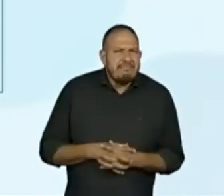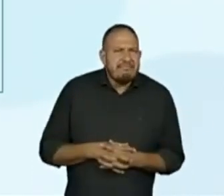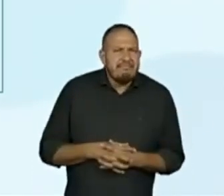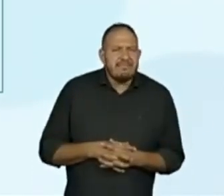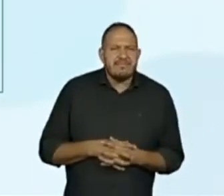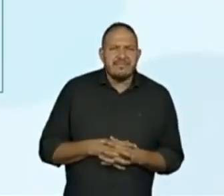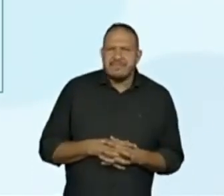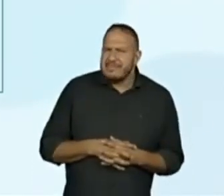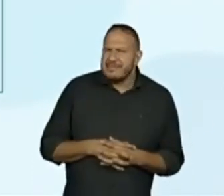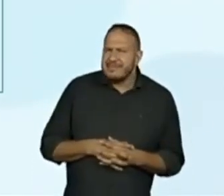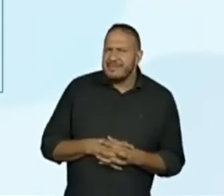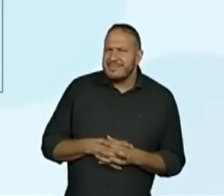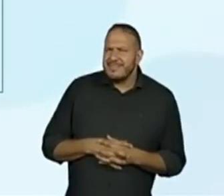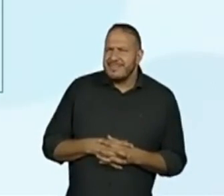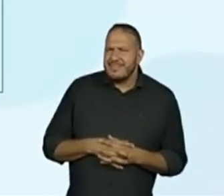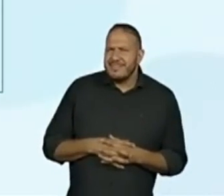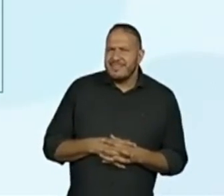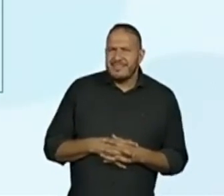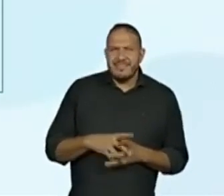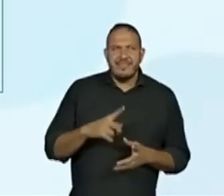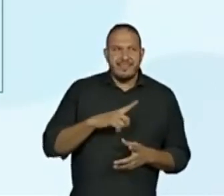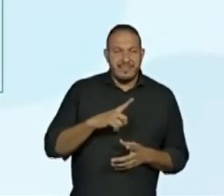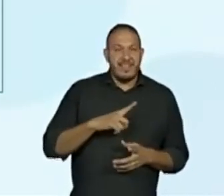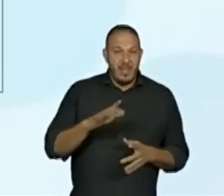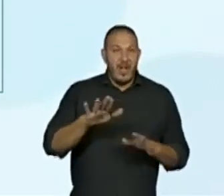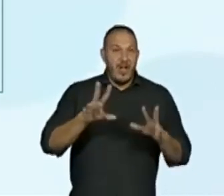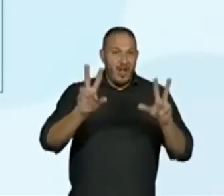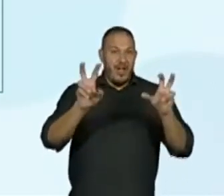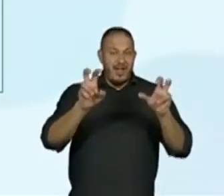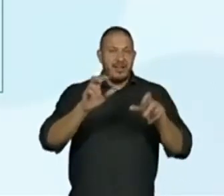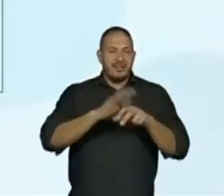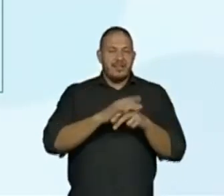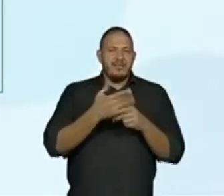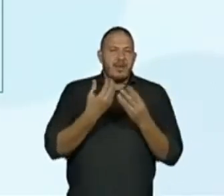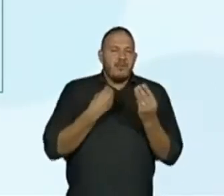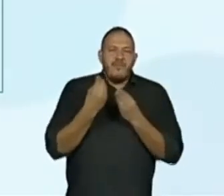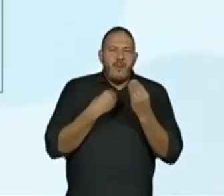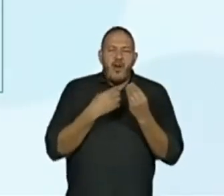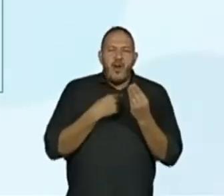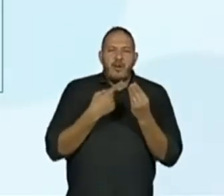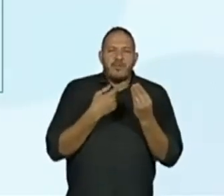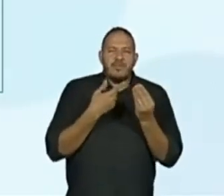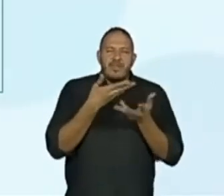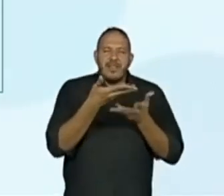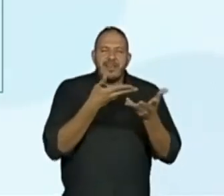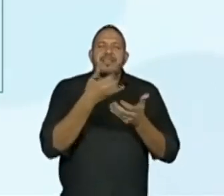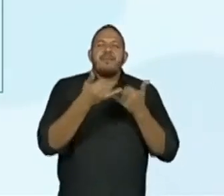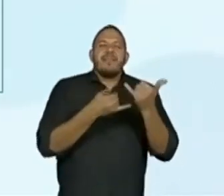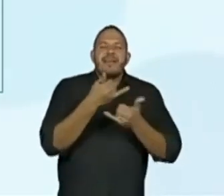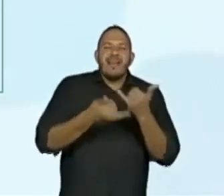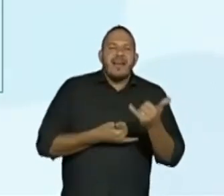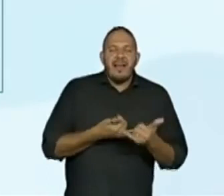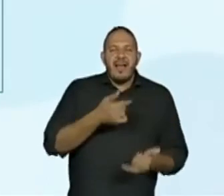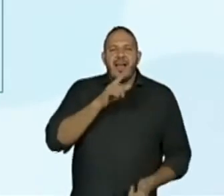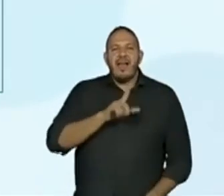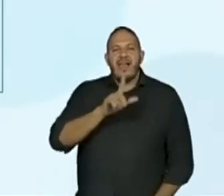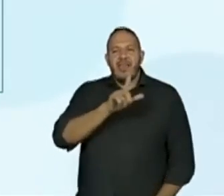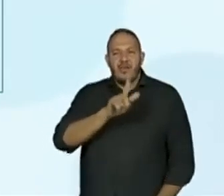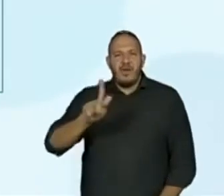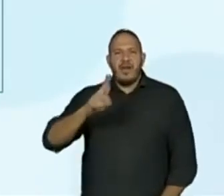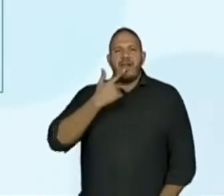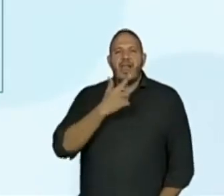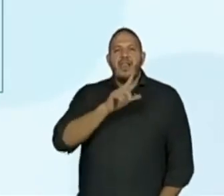coisa. Há um jogo com a linguagem que deixa o poema engraçado.